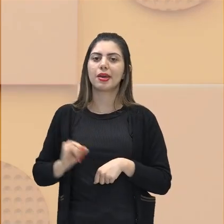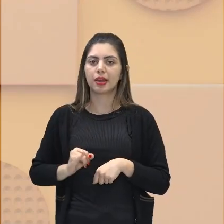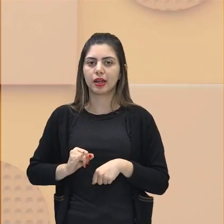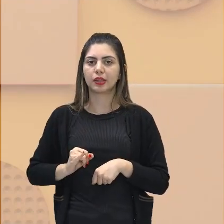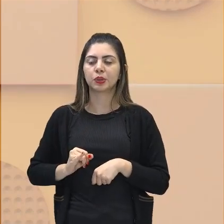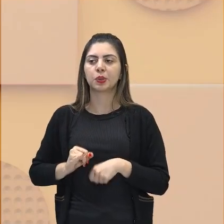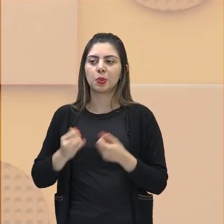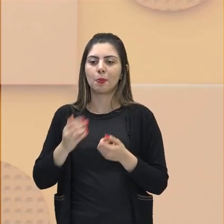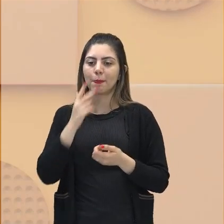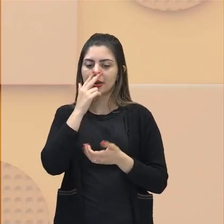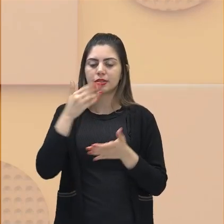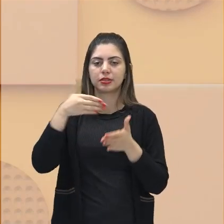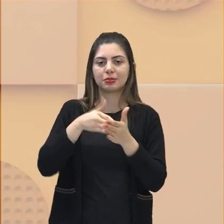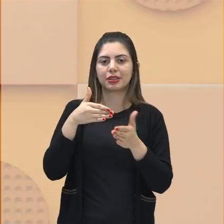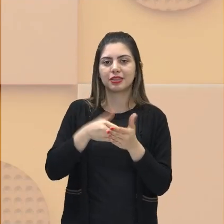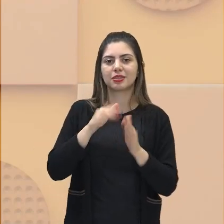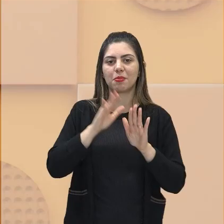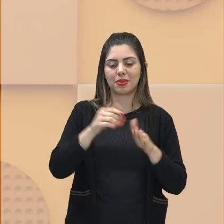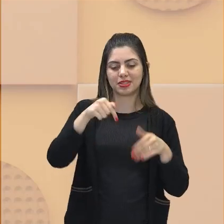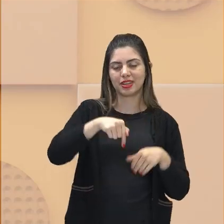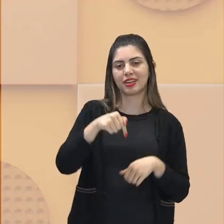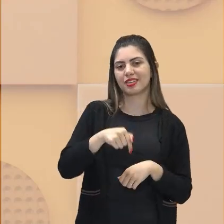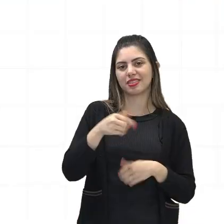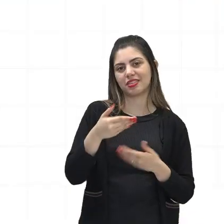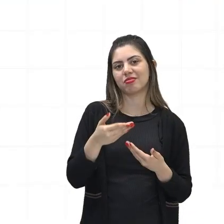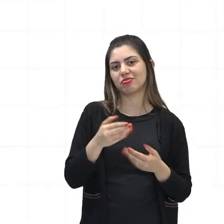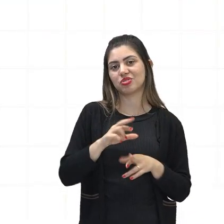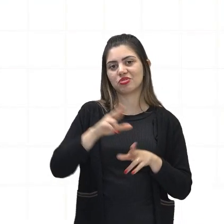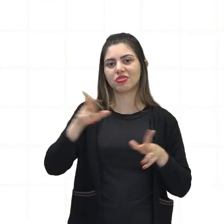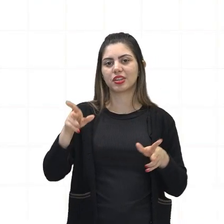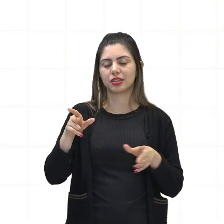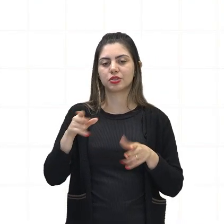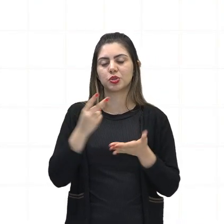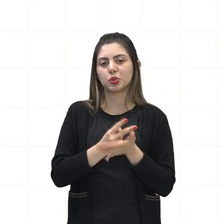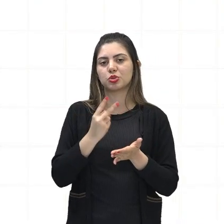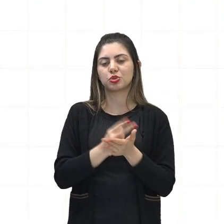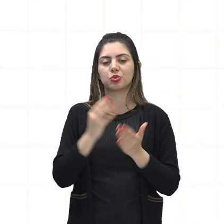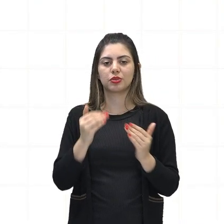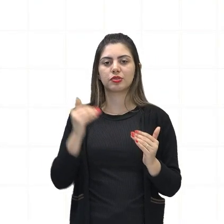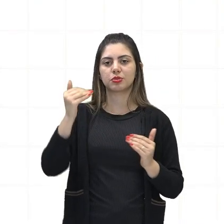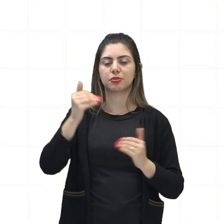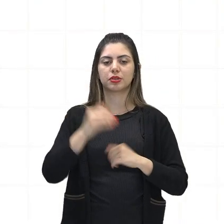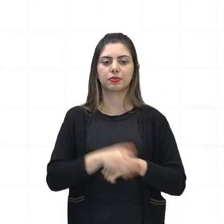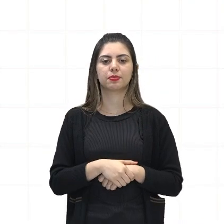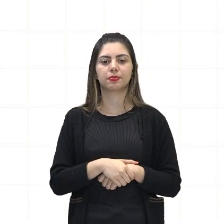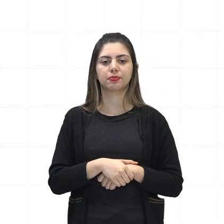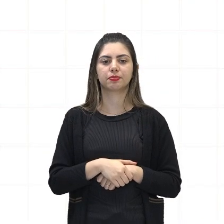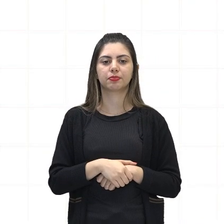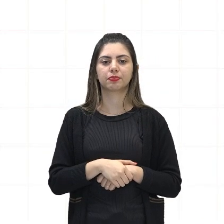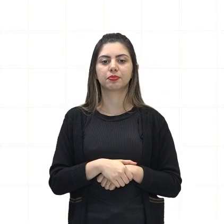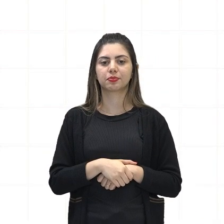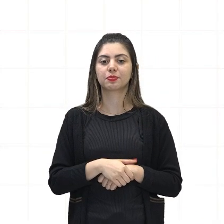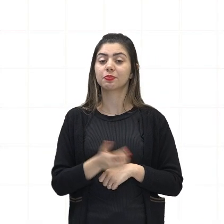com uma monarquia parlamentarista. Ok? Continuando, vamos lá na sequência, então. Depois do nosso organograma,